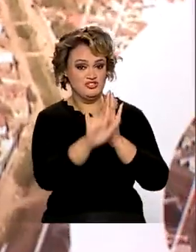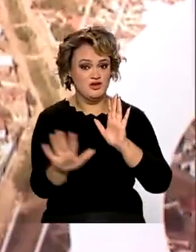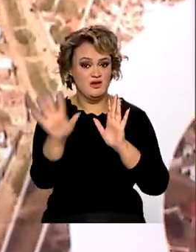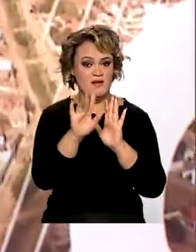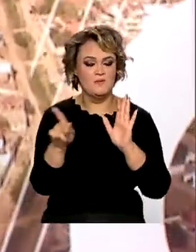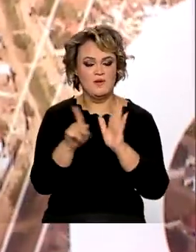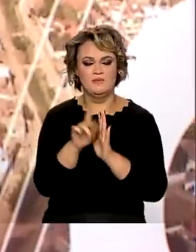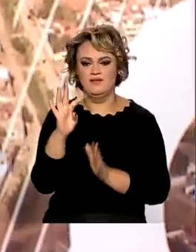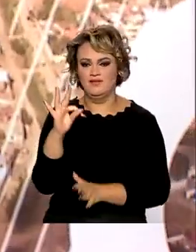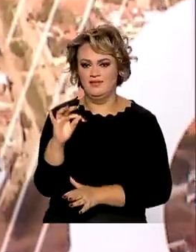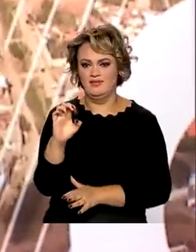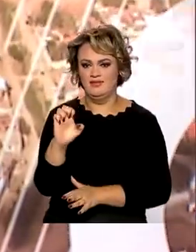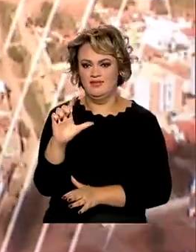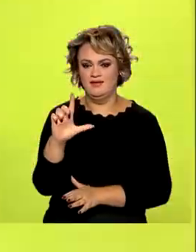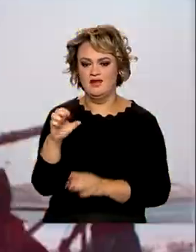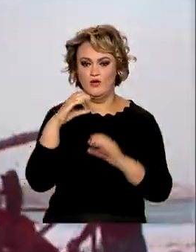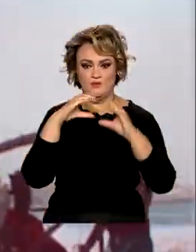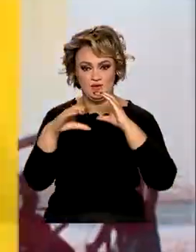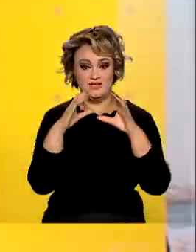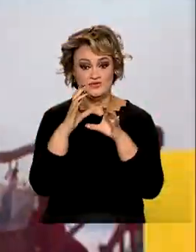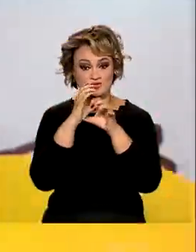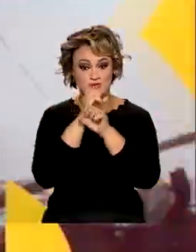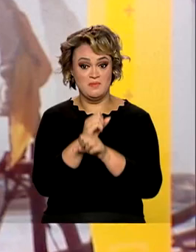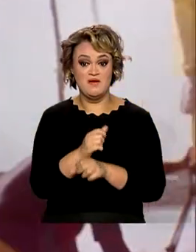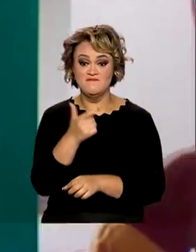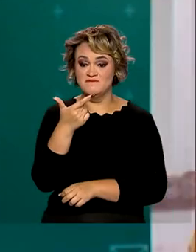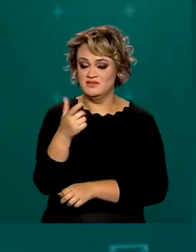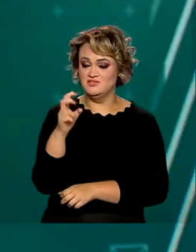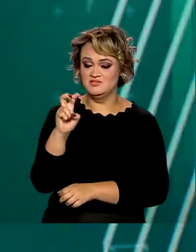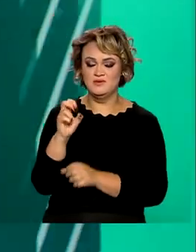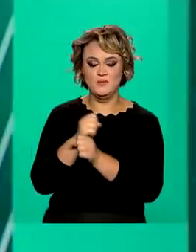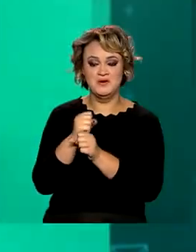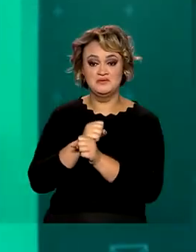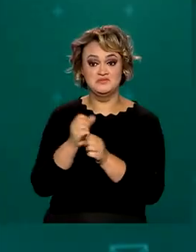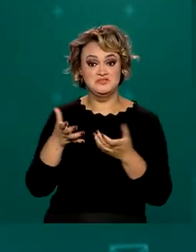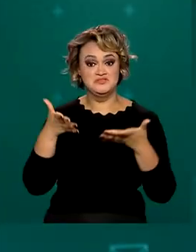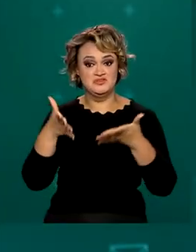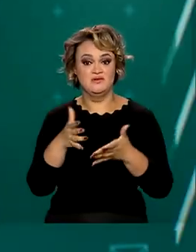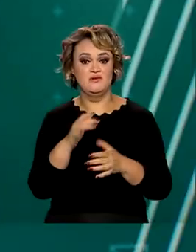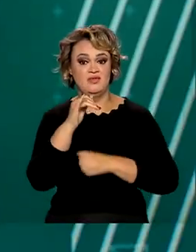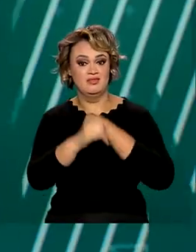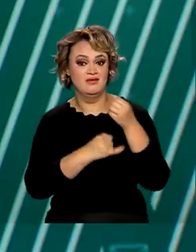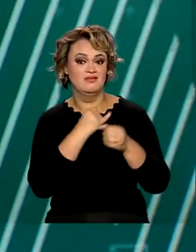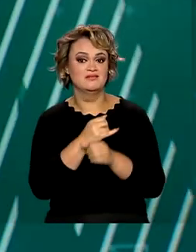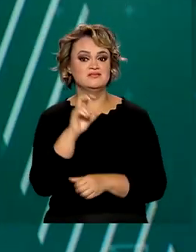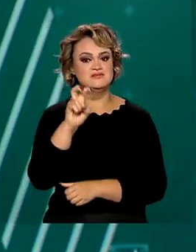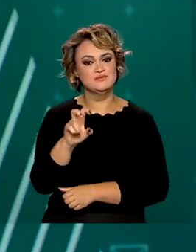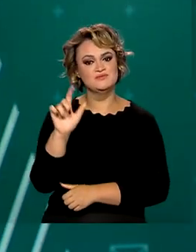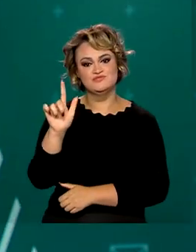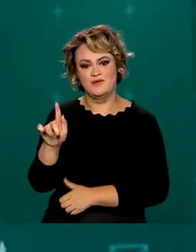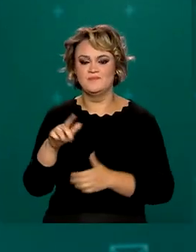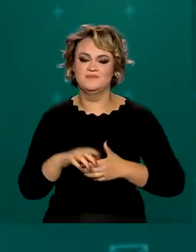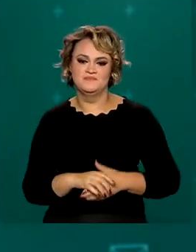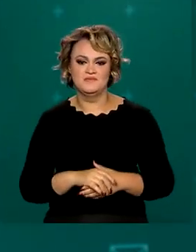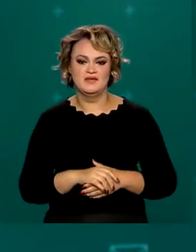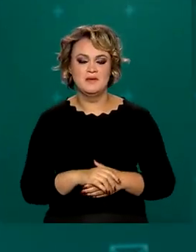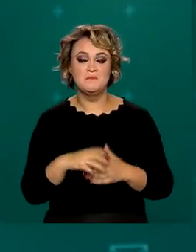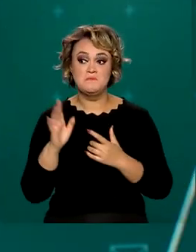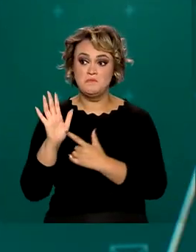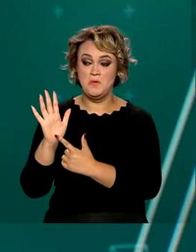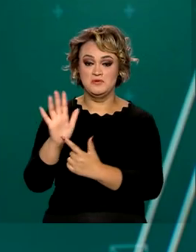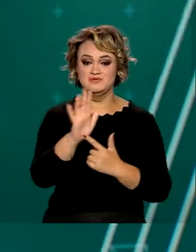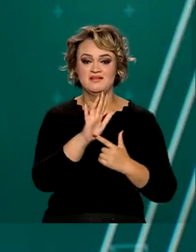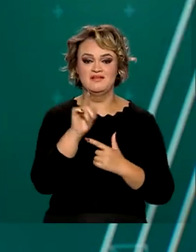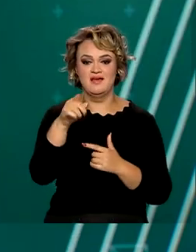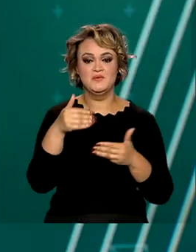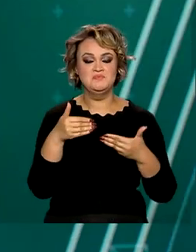Telecomunicações faz 25 anos em meio à chegada da internet 5G no país. Uma exposição